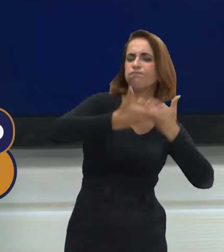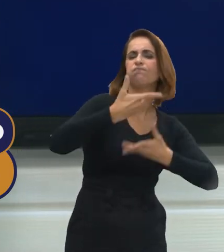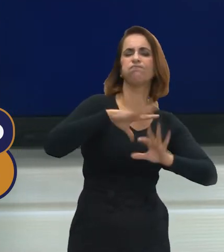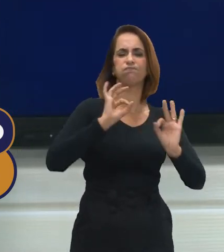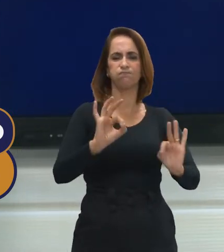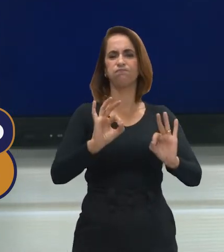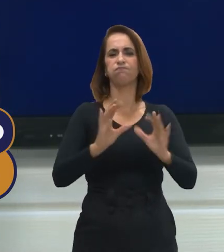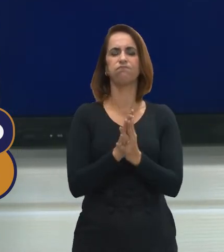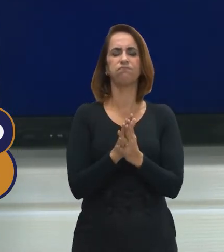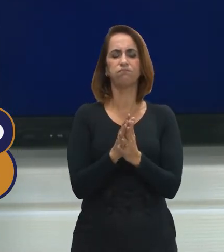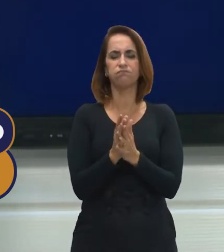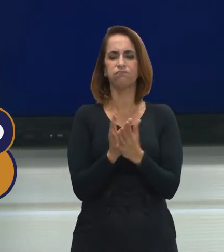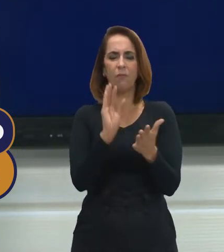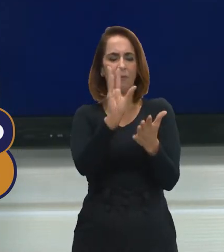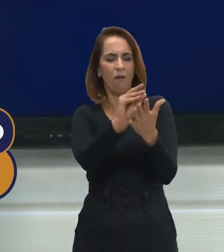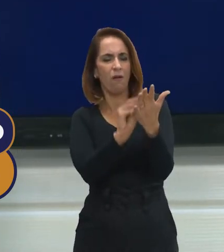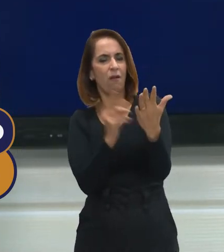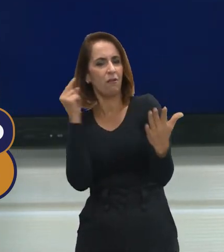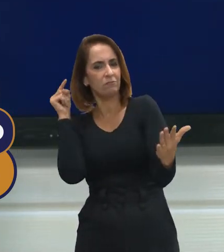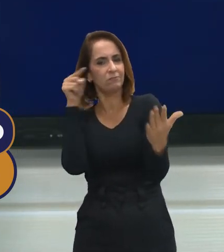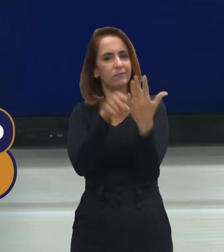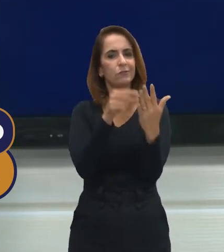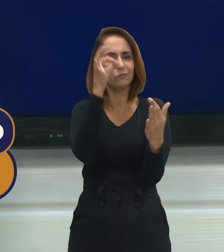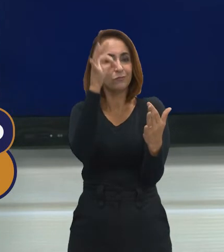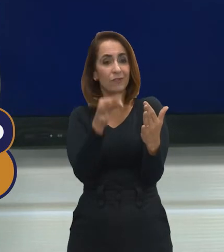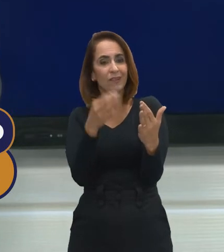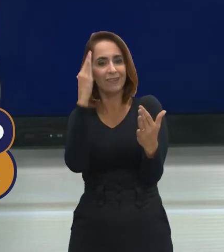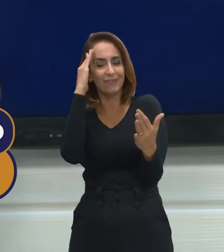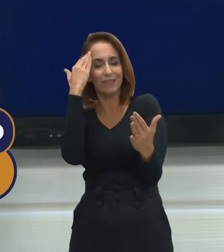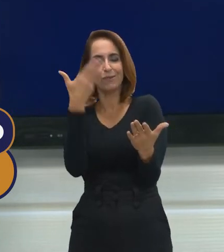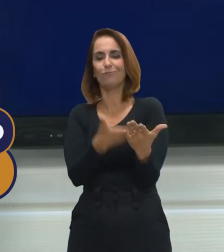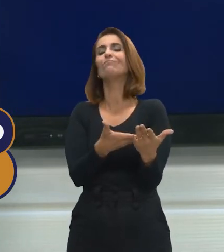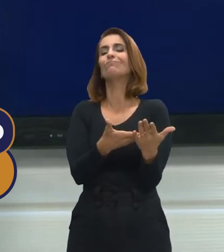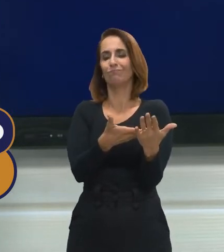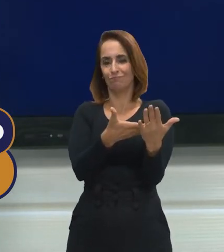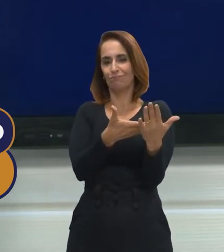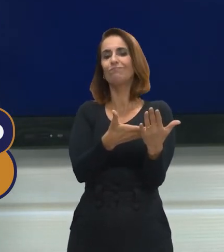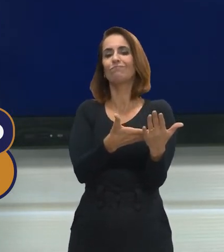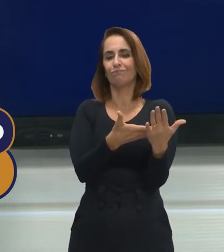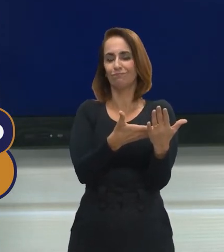colocará ali o que ele compreendeu,